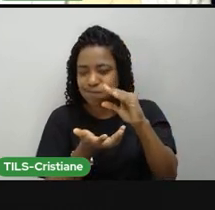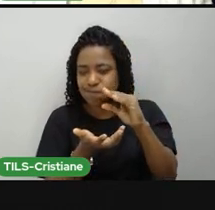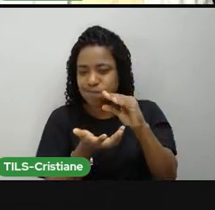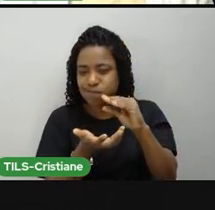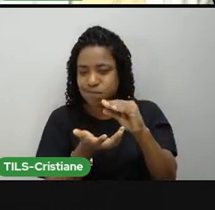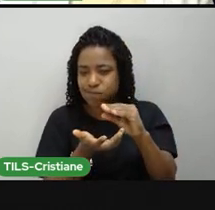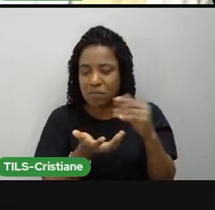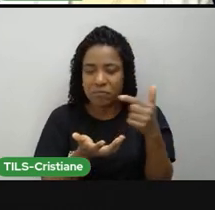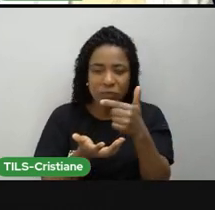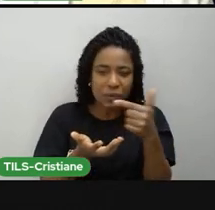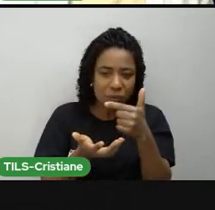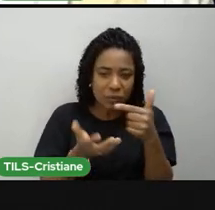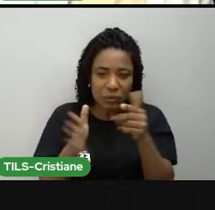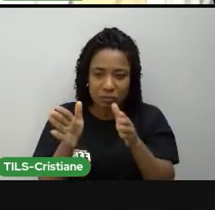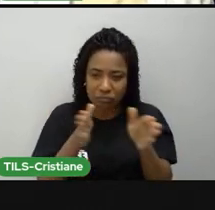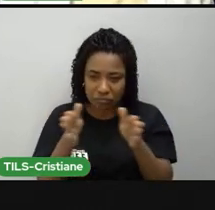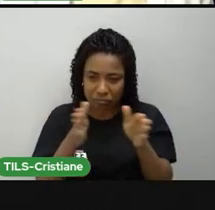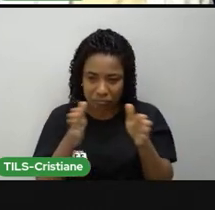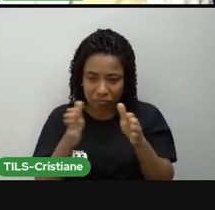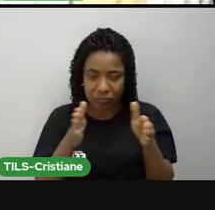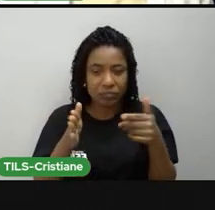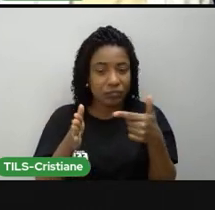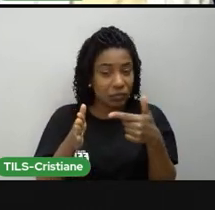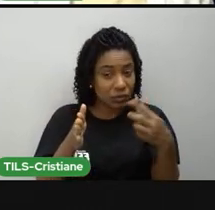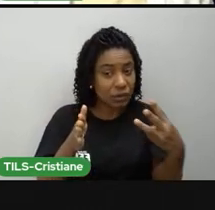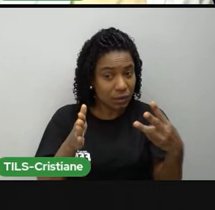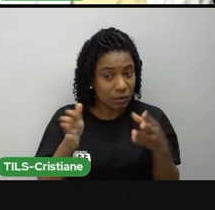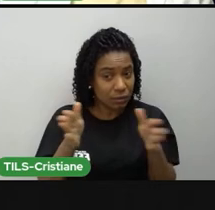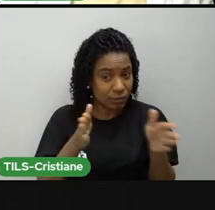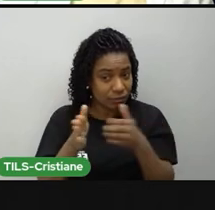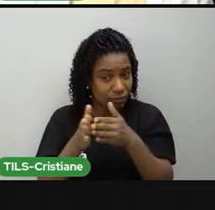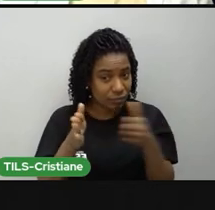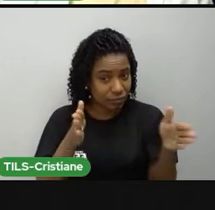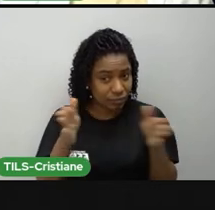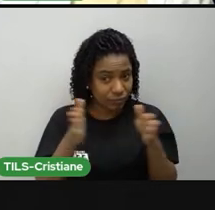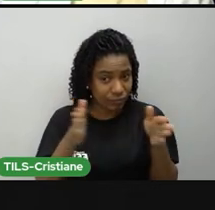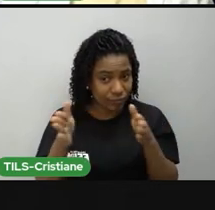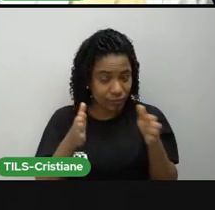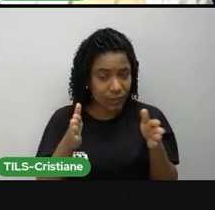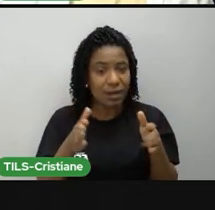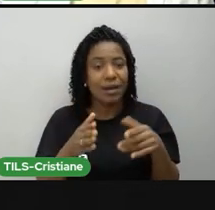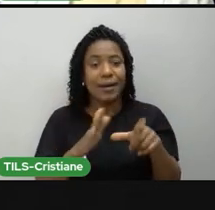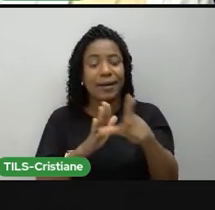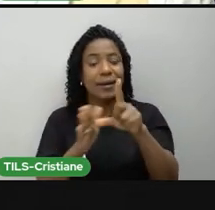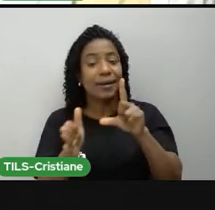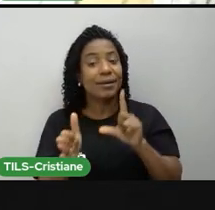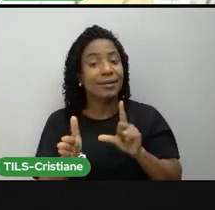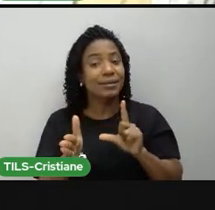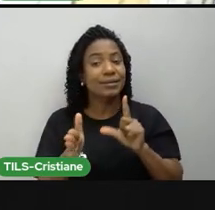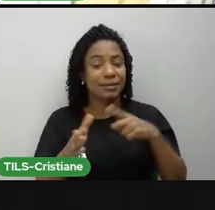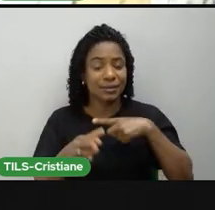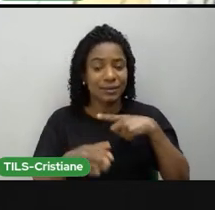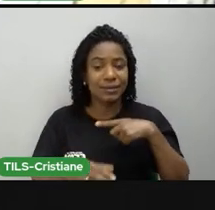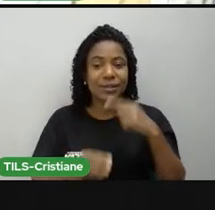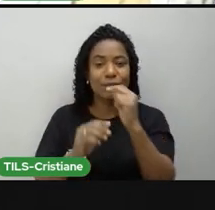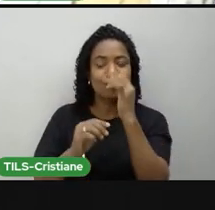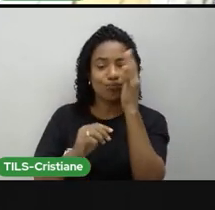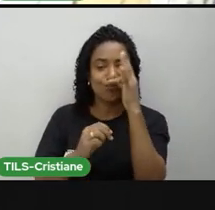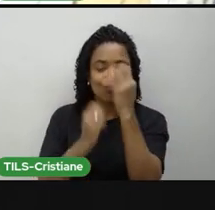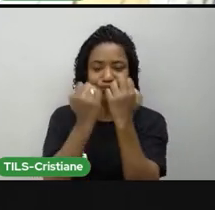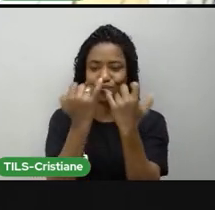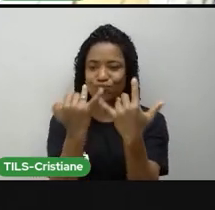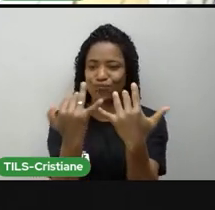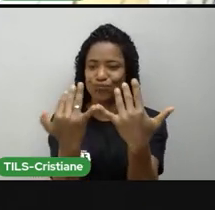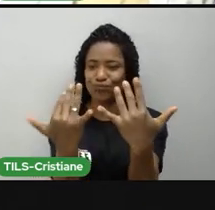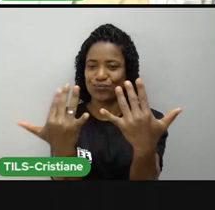aí, entre o dia 22 e 23. O que acontece aí? A alternância disso. Se aqui antes a gente estava com a primavera no hemisfério